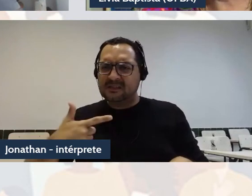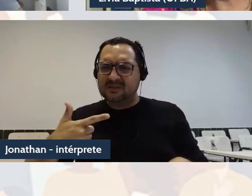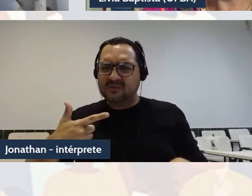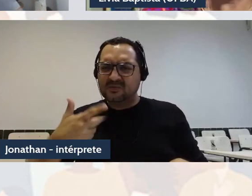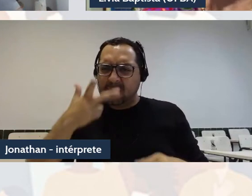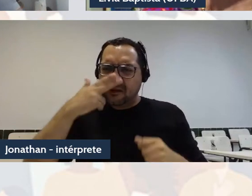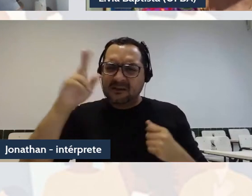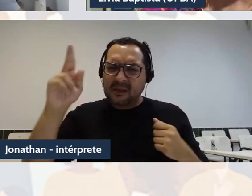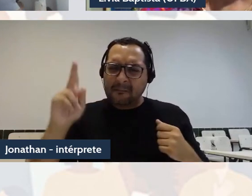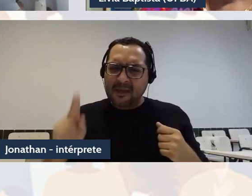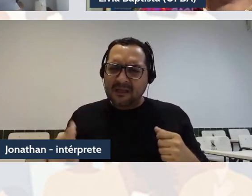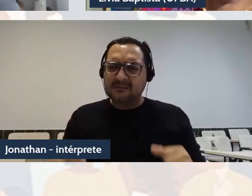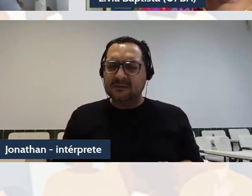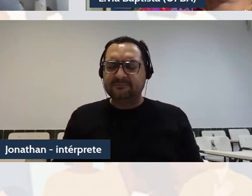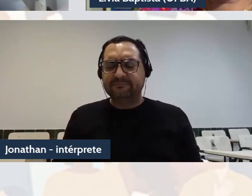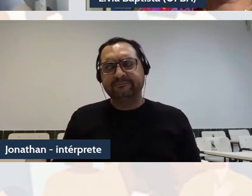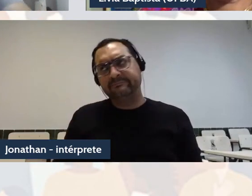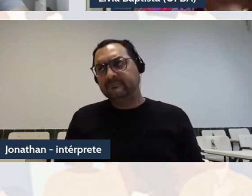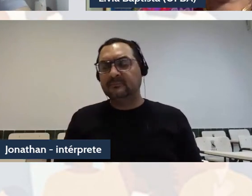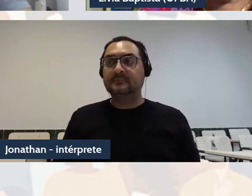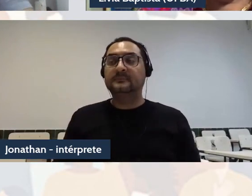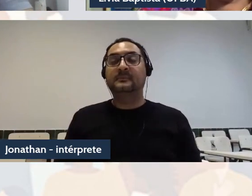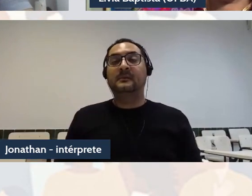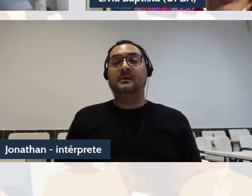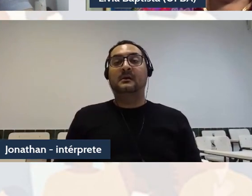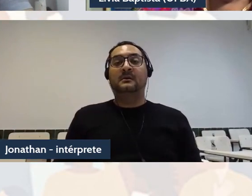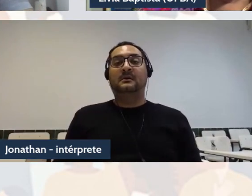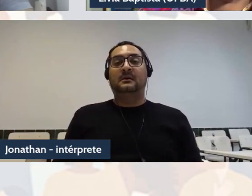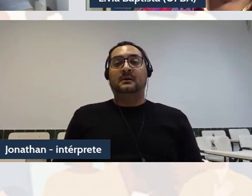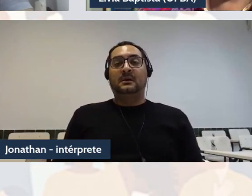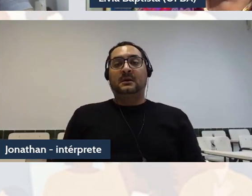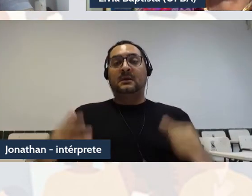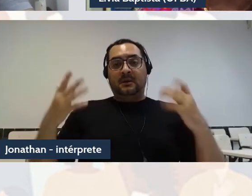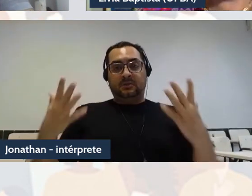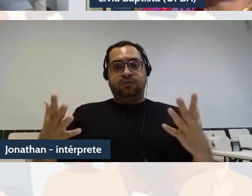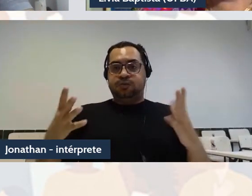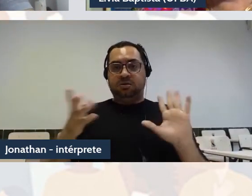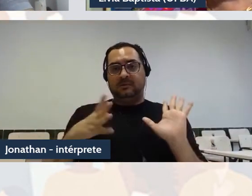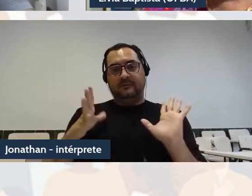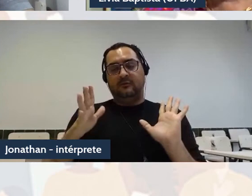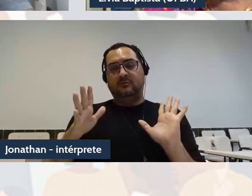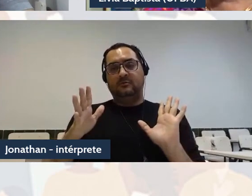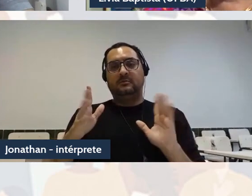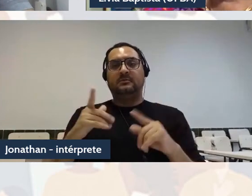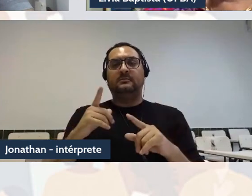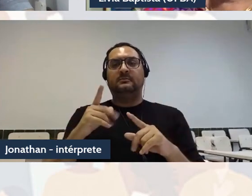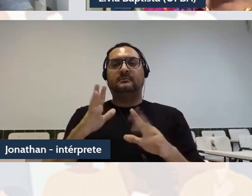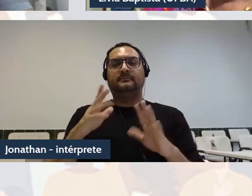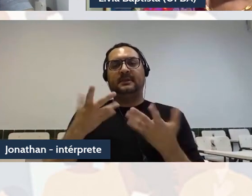né, como a gente é, elas se repetem, é assim, não para não tomar muito a palavra, né,